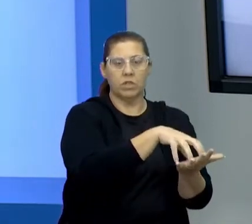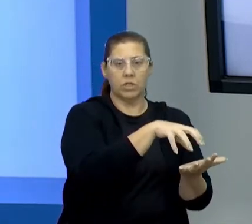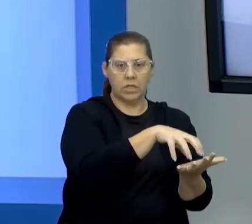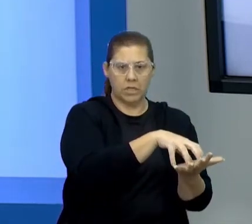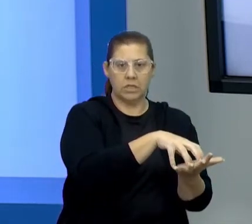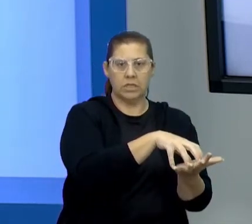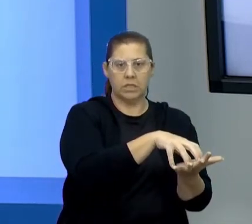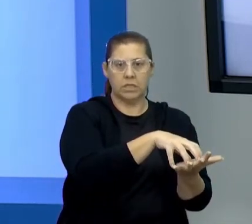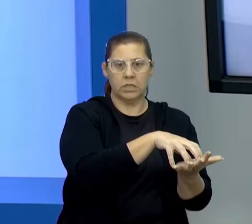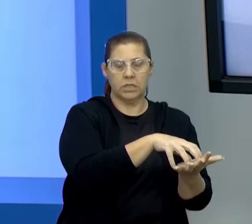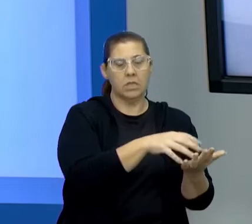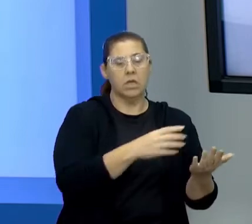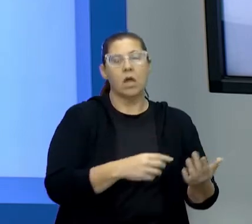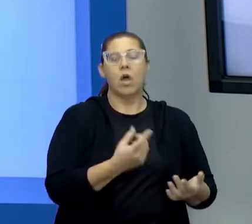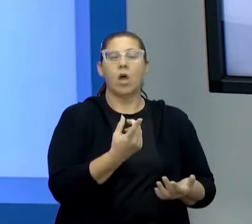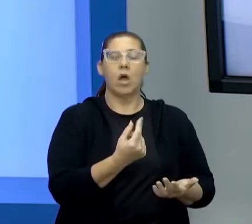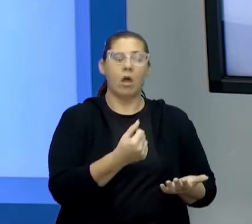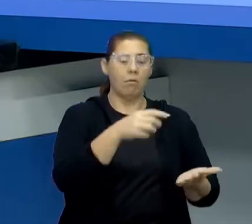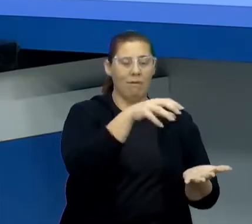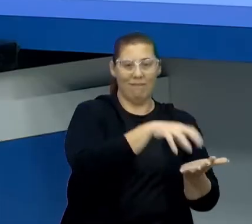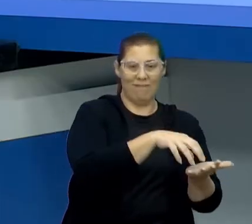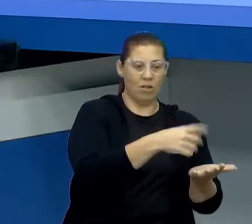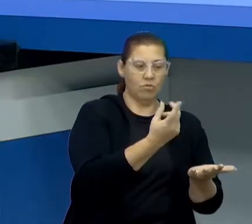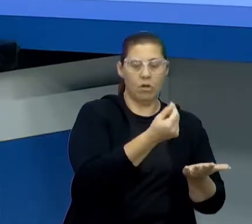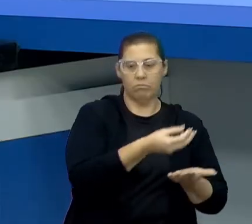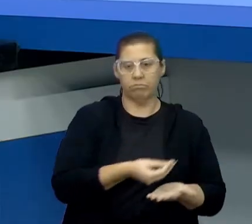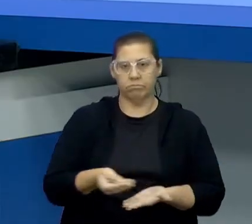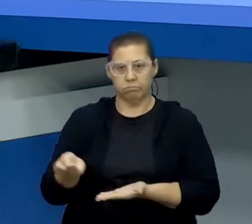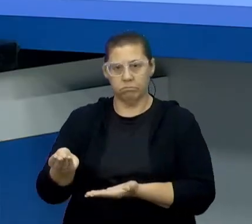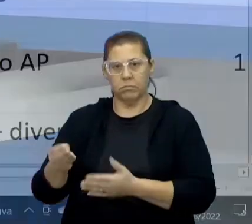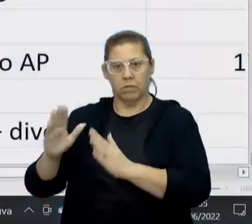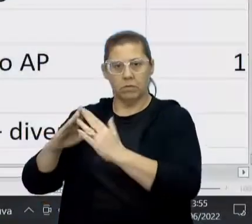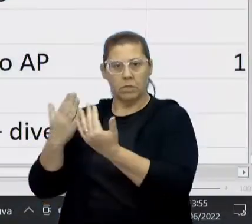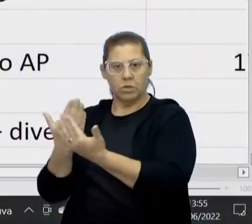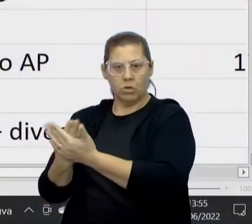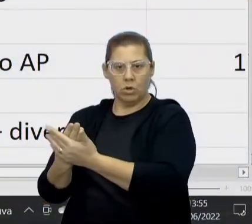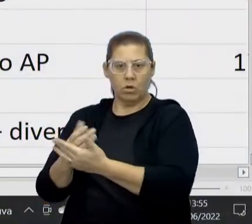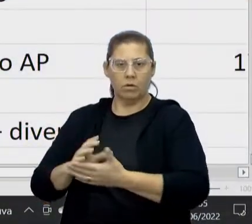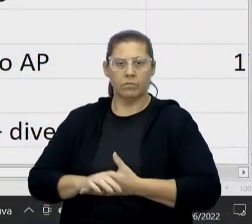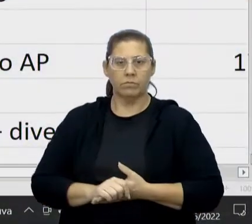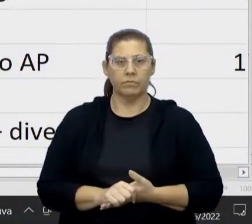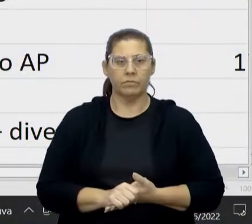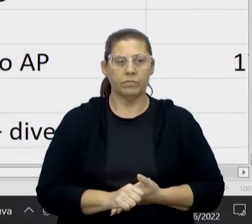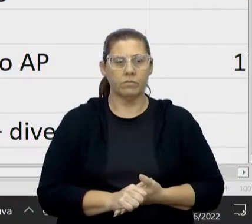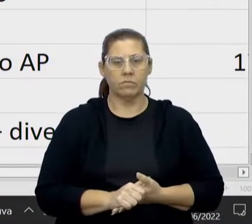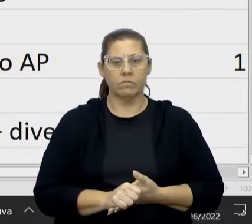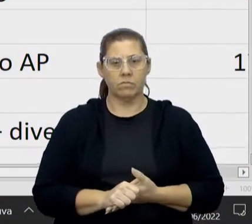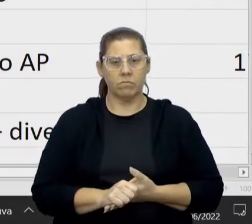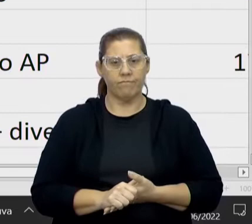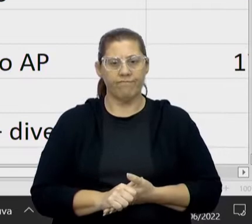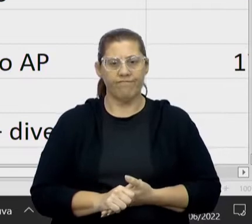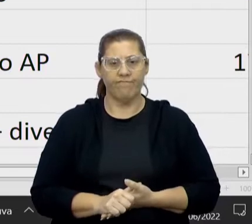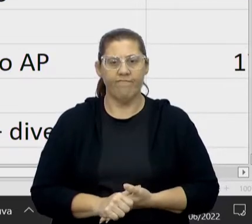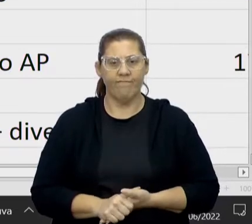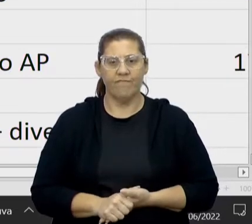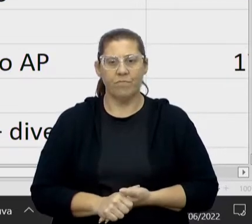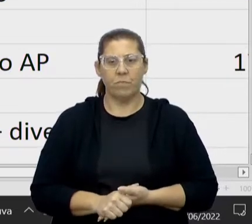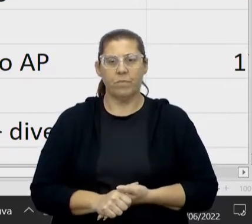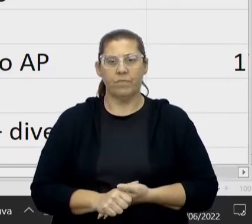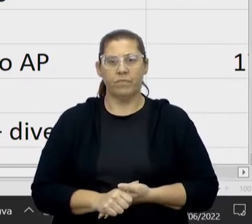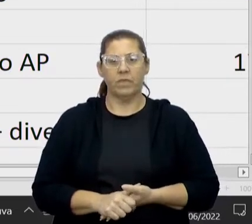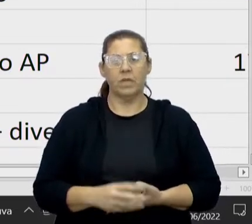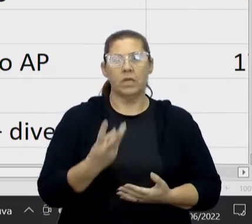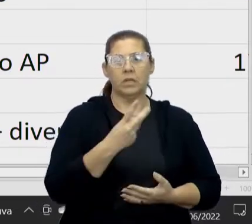aí a agência repassa para a escola. Perfeito. Então, bem explicado aí. Eu que nunca nem